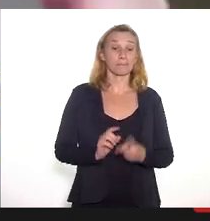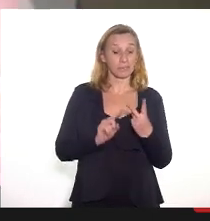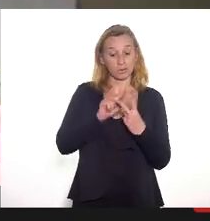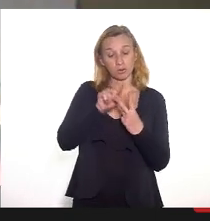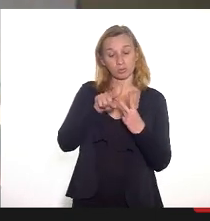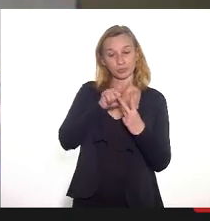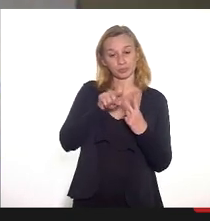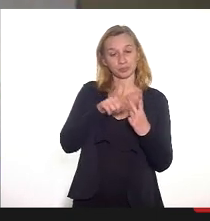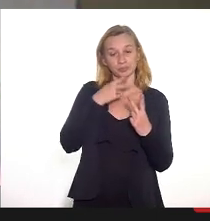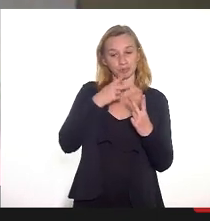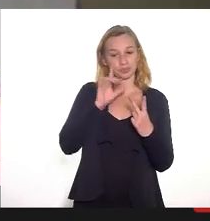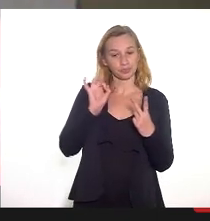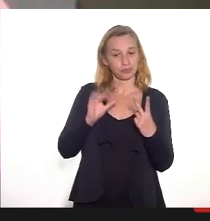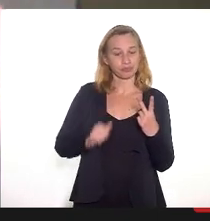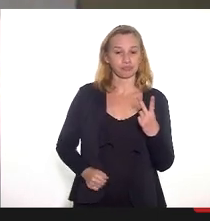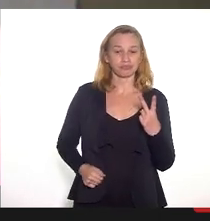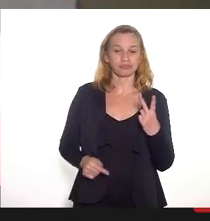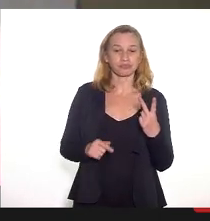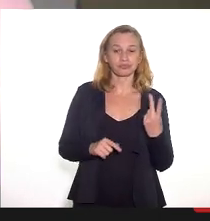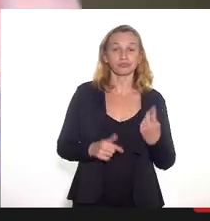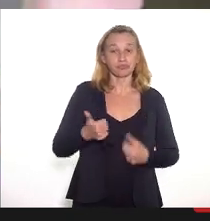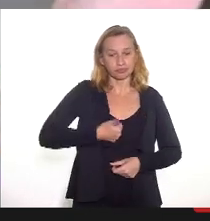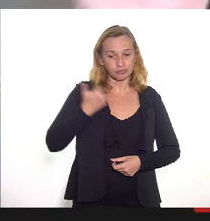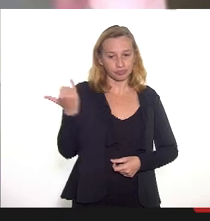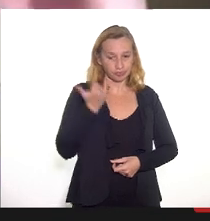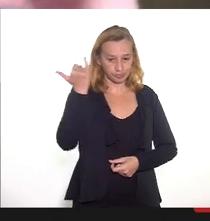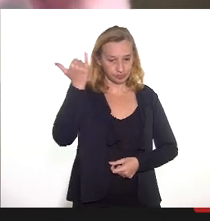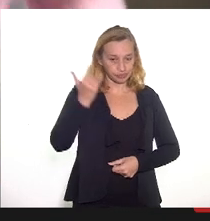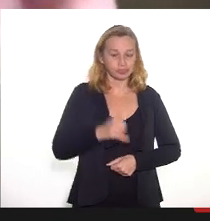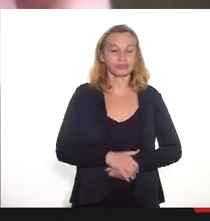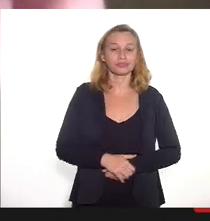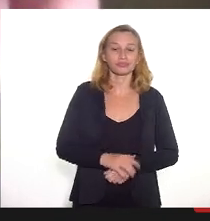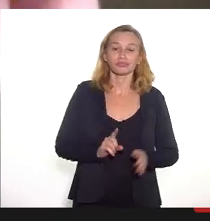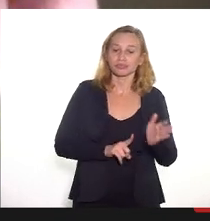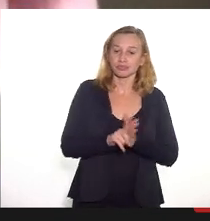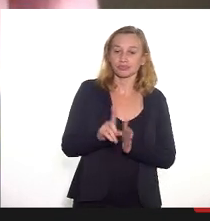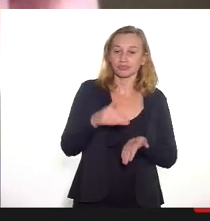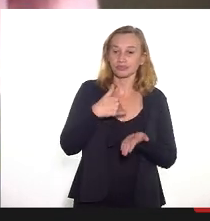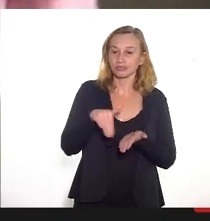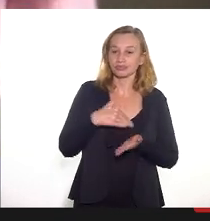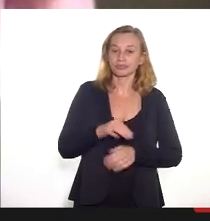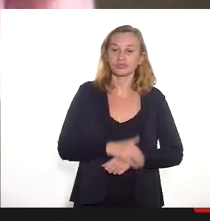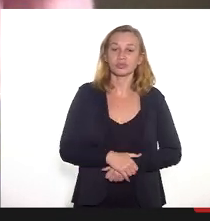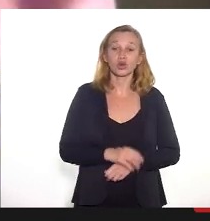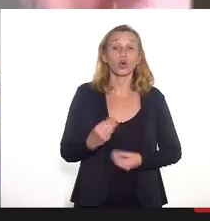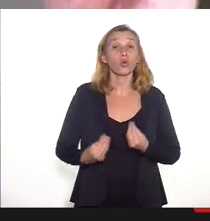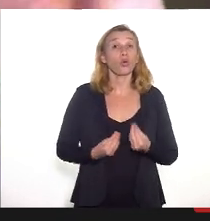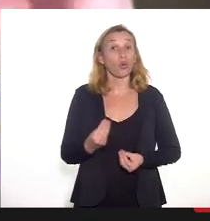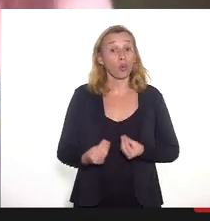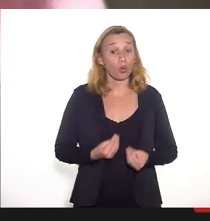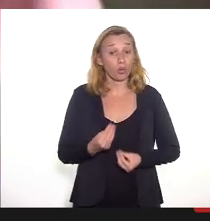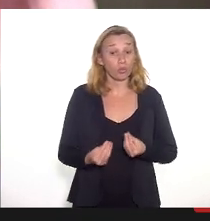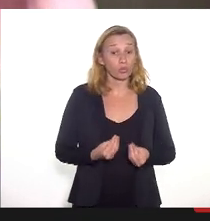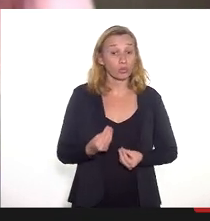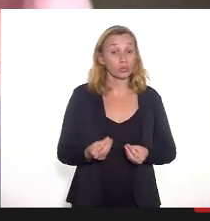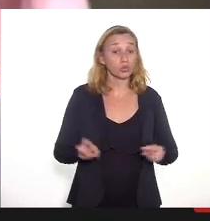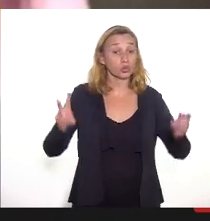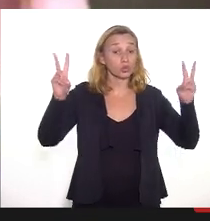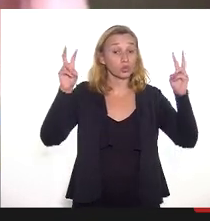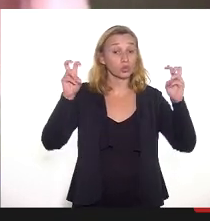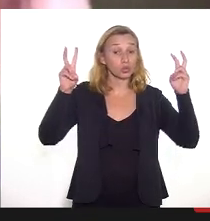observações. Eu considero importante perguntar ao secretário como é que está o tema